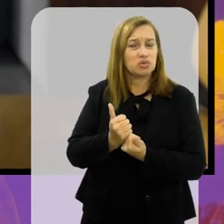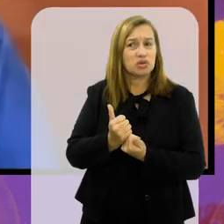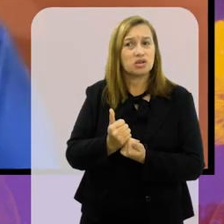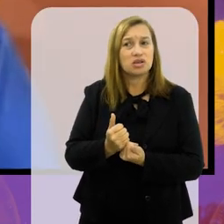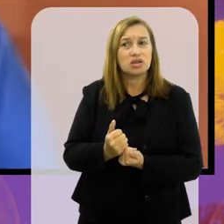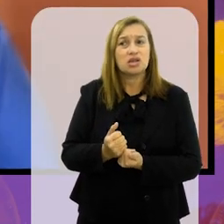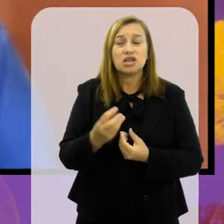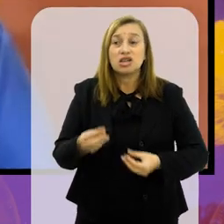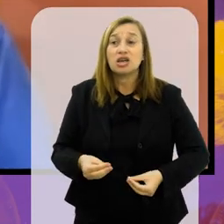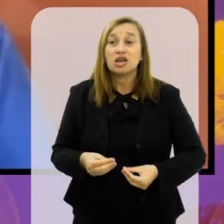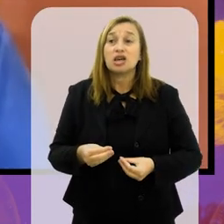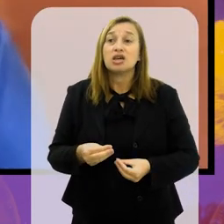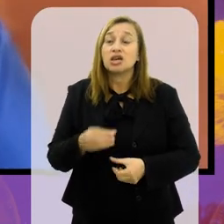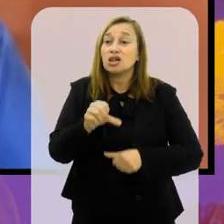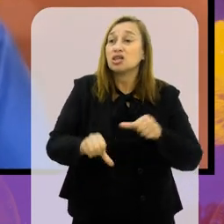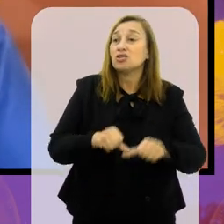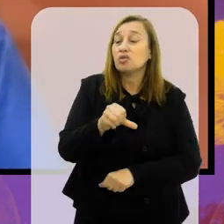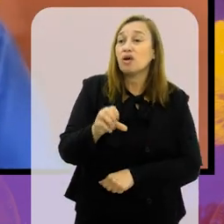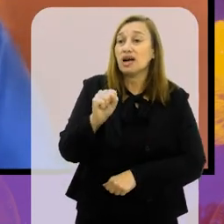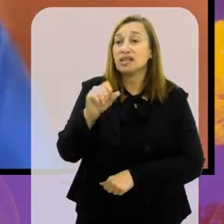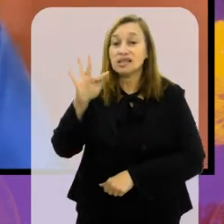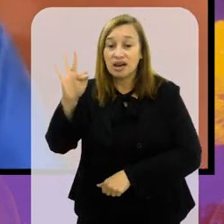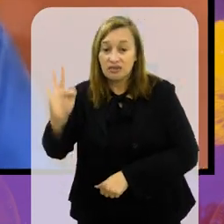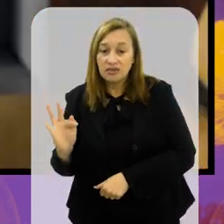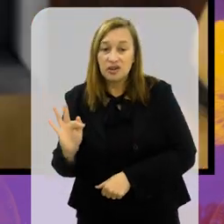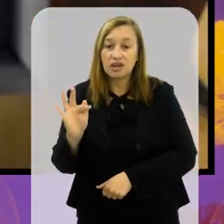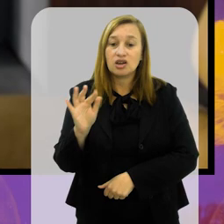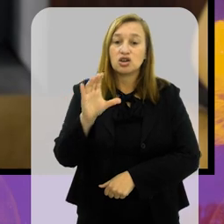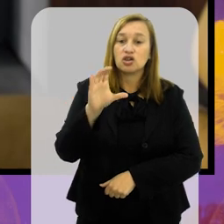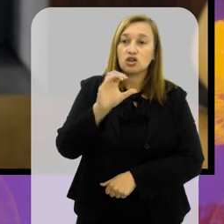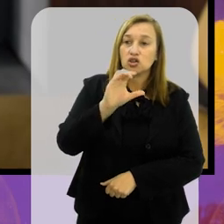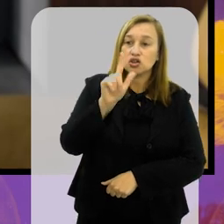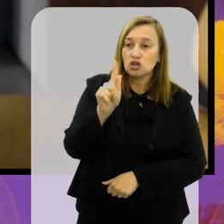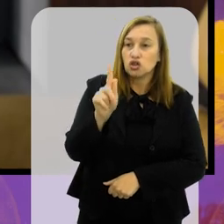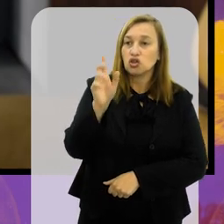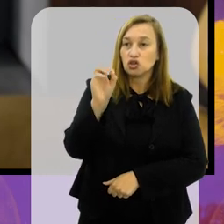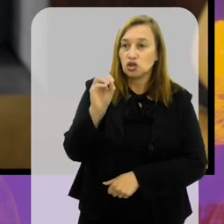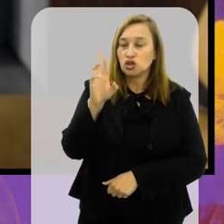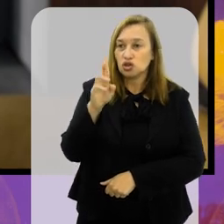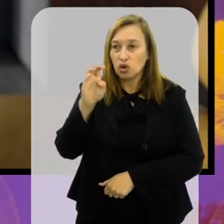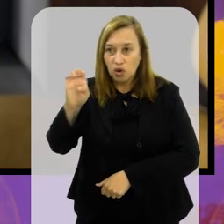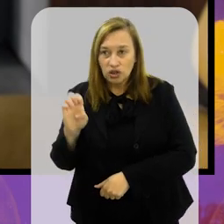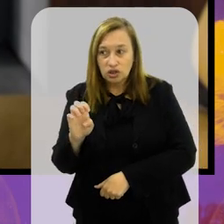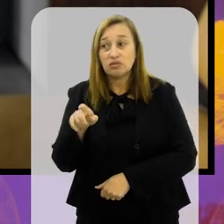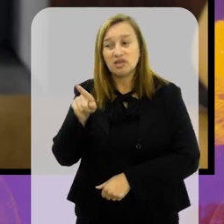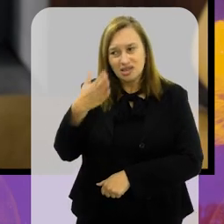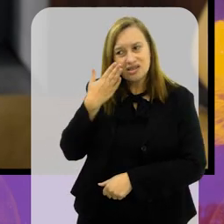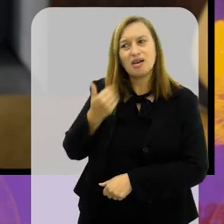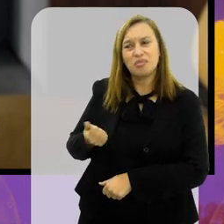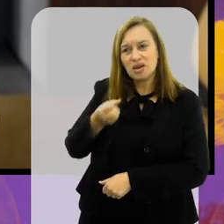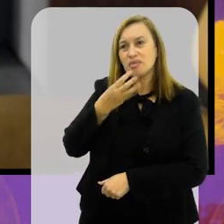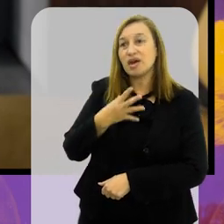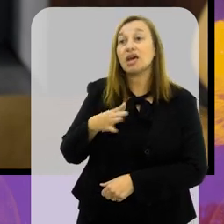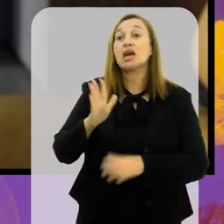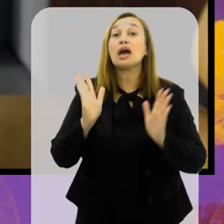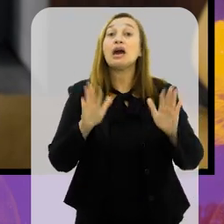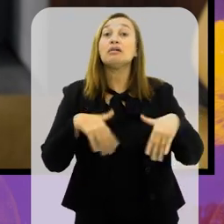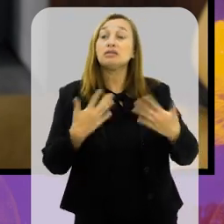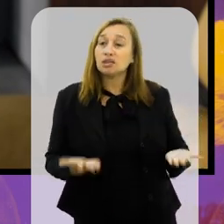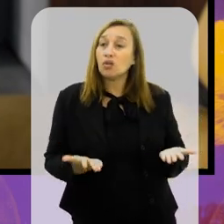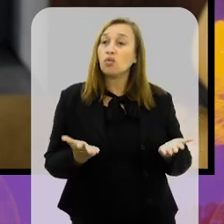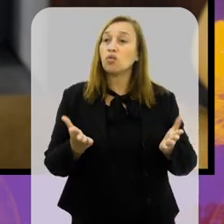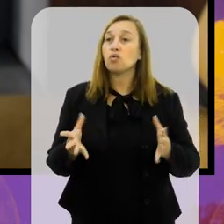teve o apoio de quem colocou a SAF, o Jorge Salgado e o Carlos Roberto Osório e a turma de lá. Então, você já sabia.